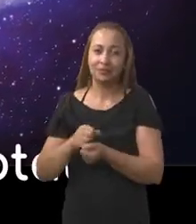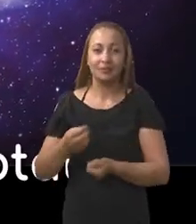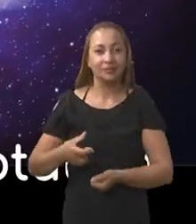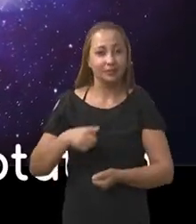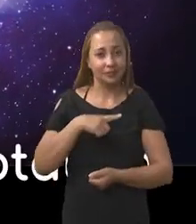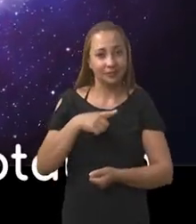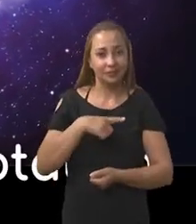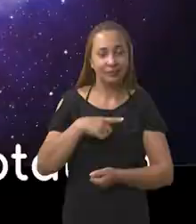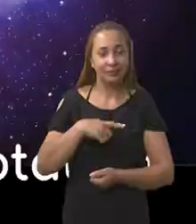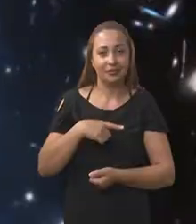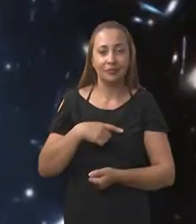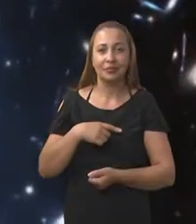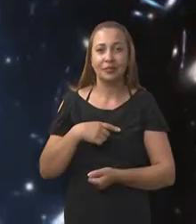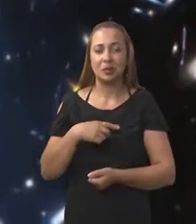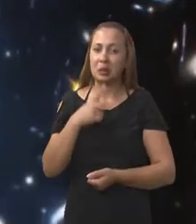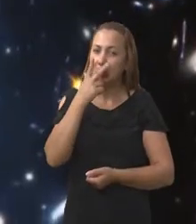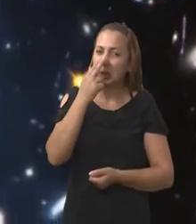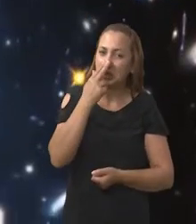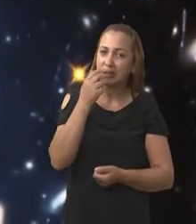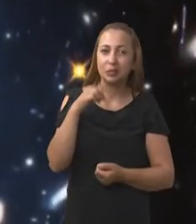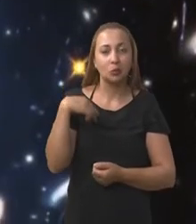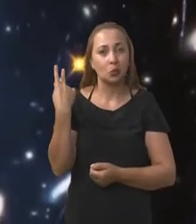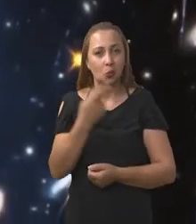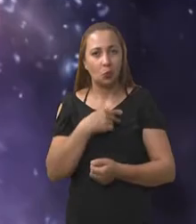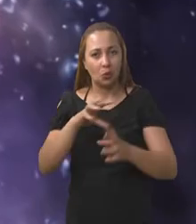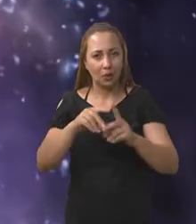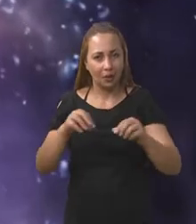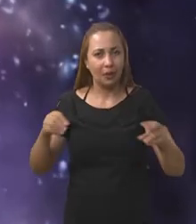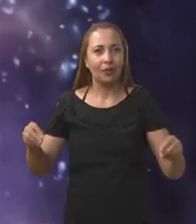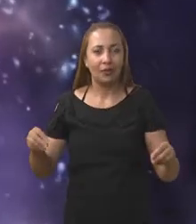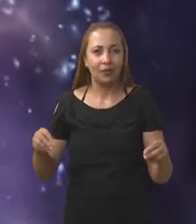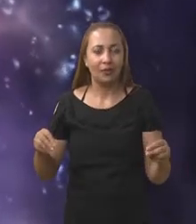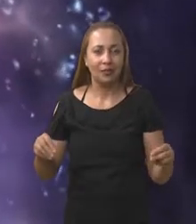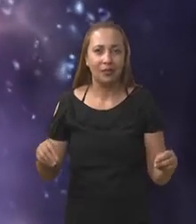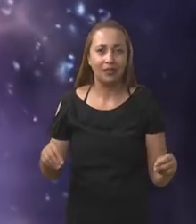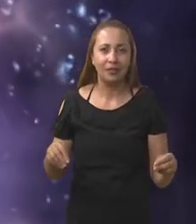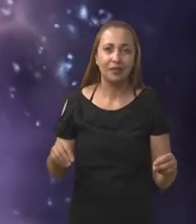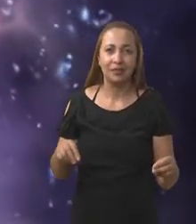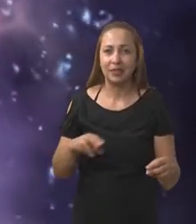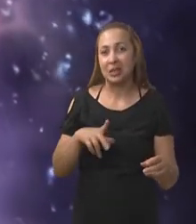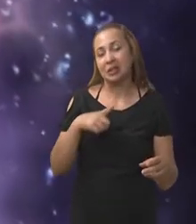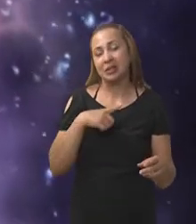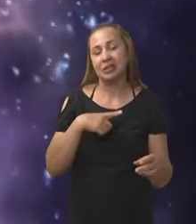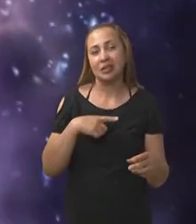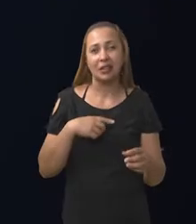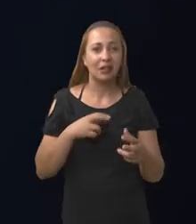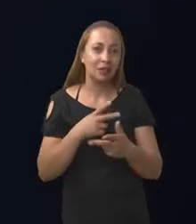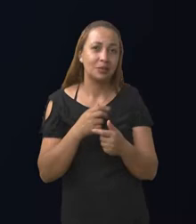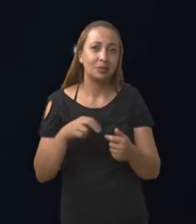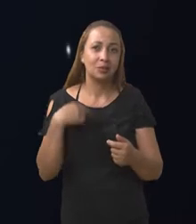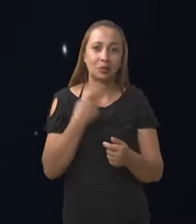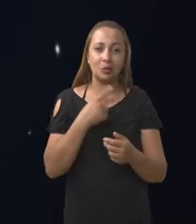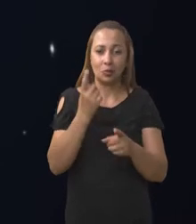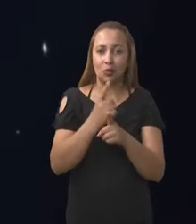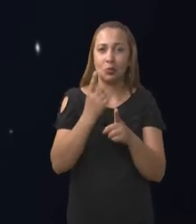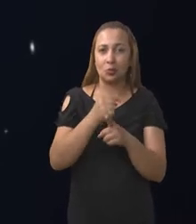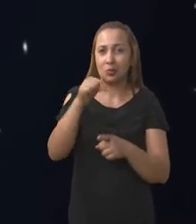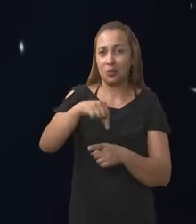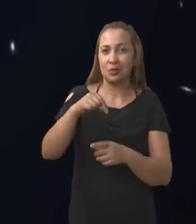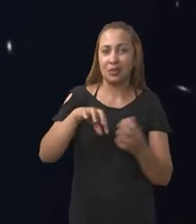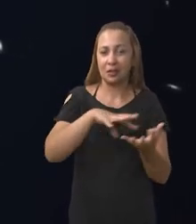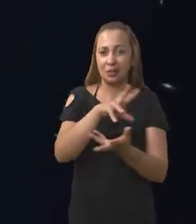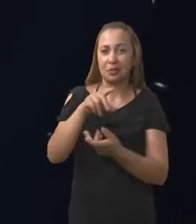eles têm uma atmosfera idêntica nossa, uma atmosfera que contém os ingredientes que nós encontramos